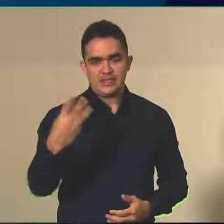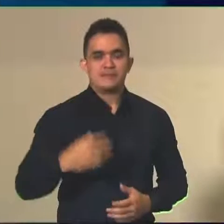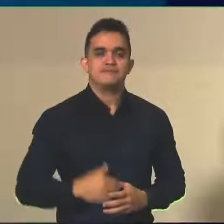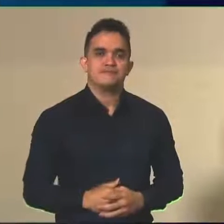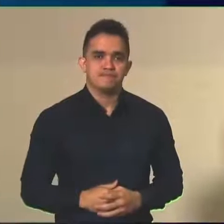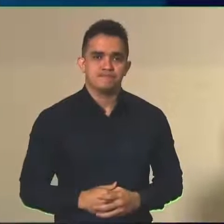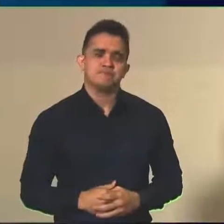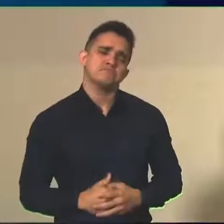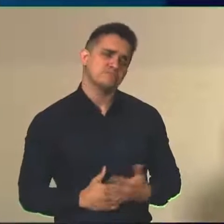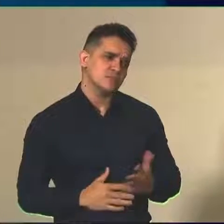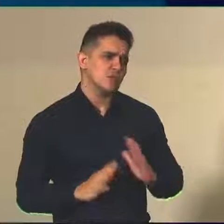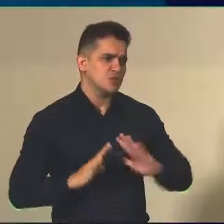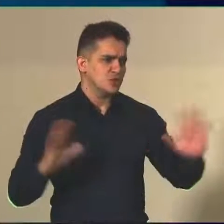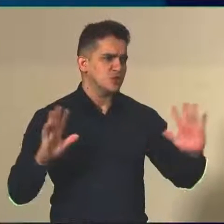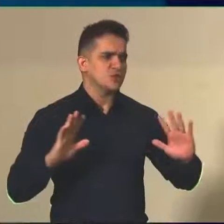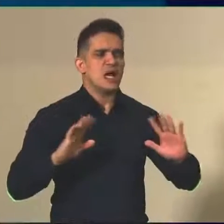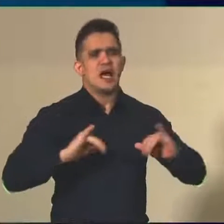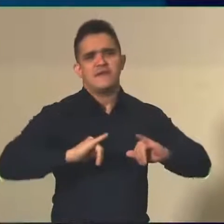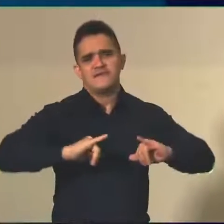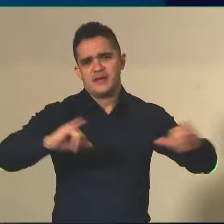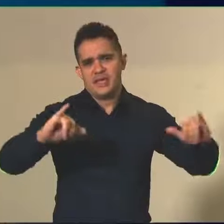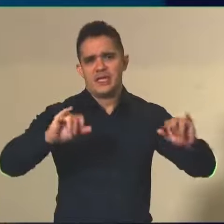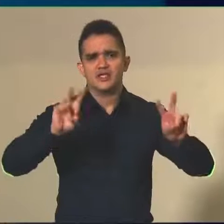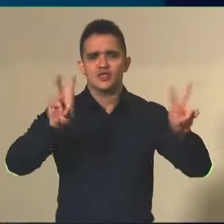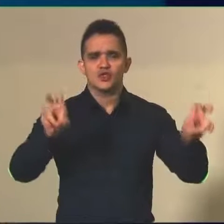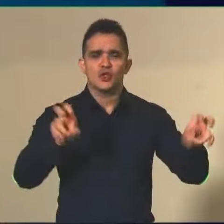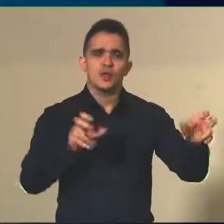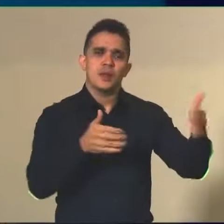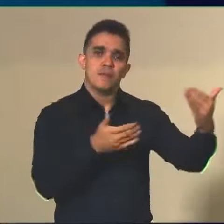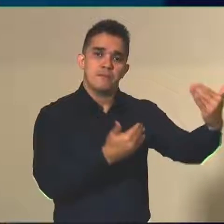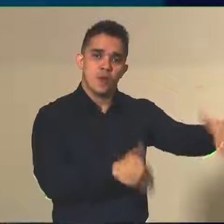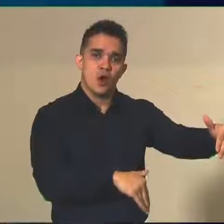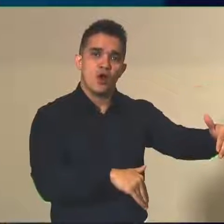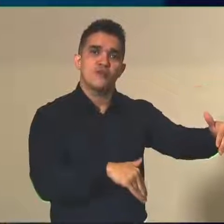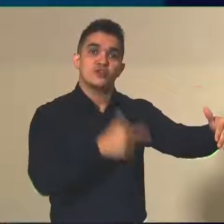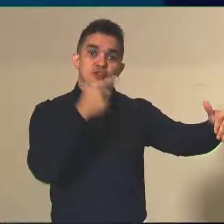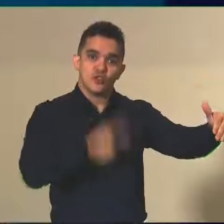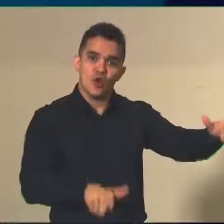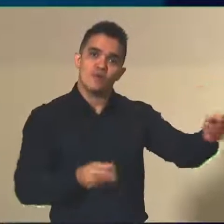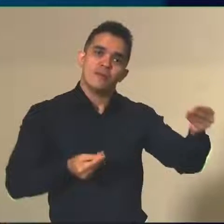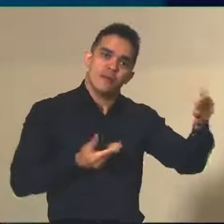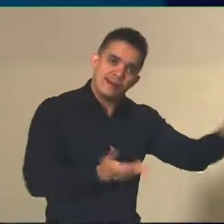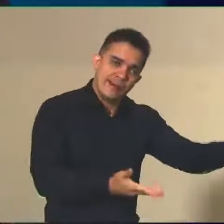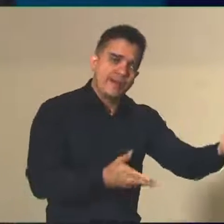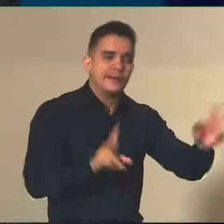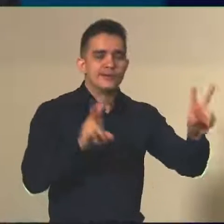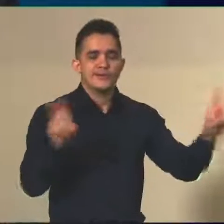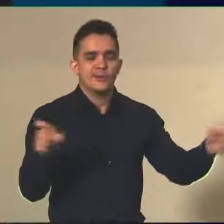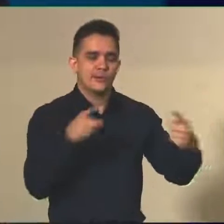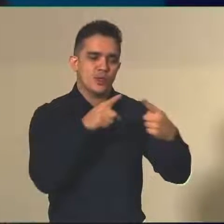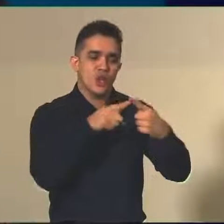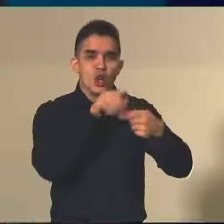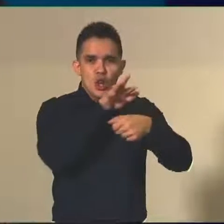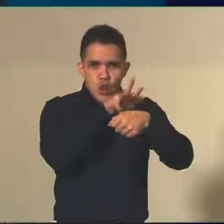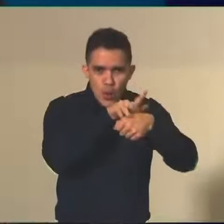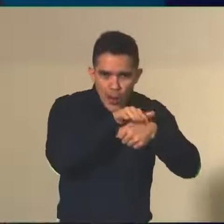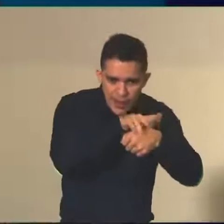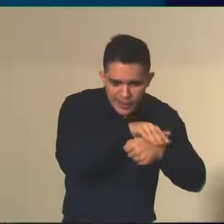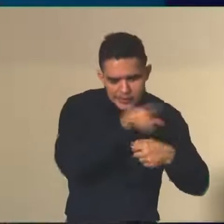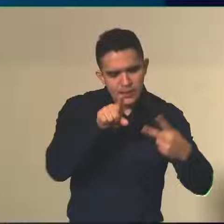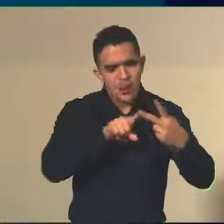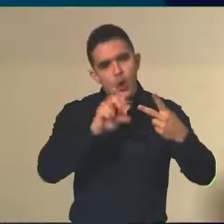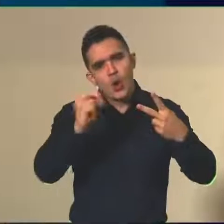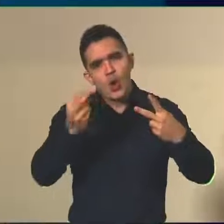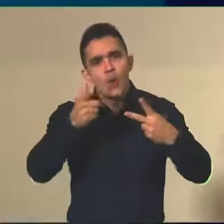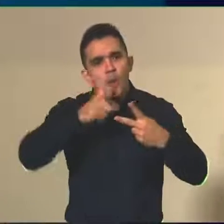Bom, já disse aqui, né, que a reaplicação, então, no caso de doenças infectocontagiosas e também no caso de problemas